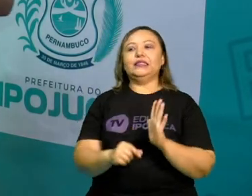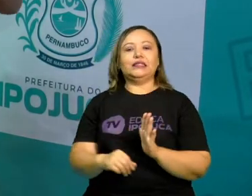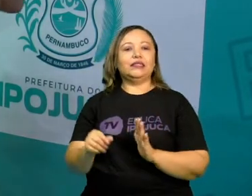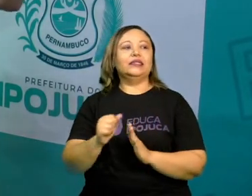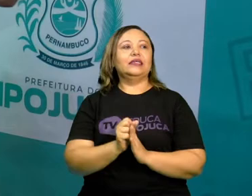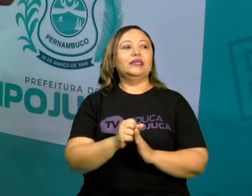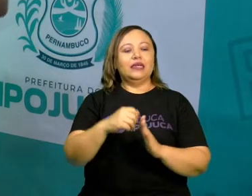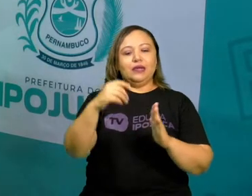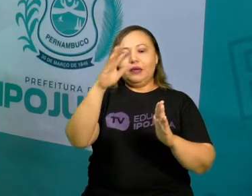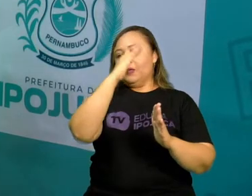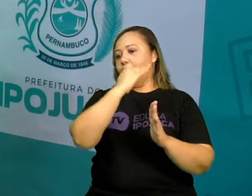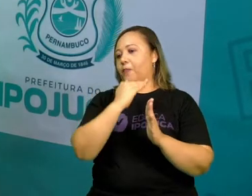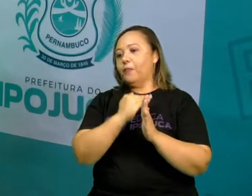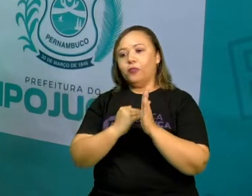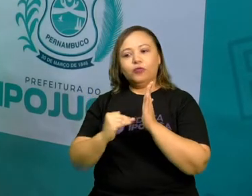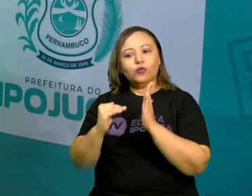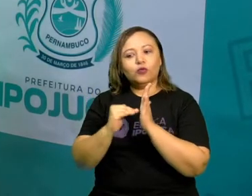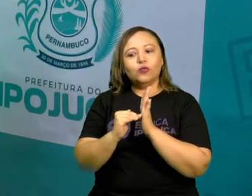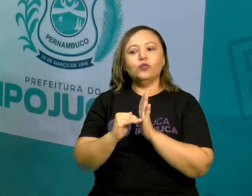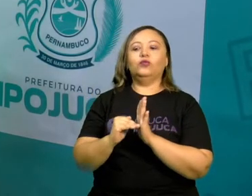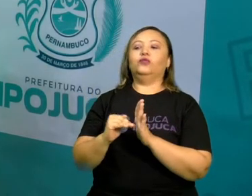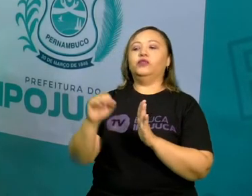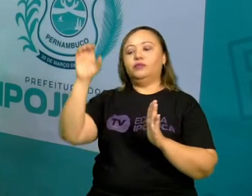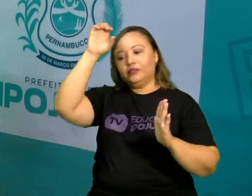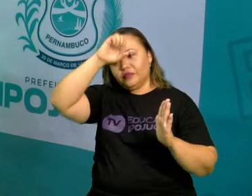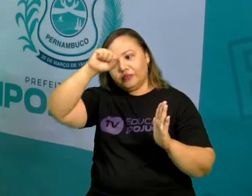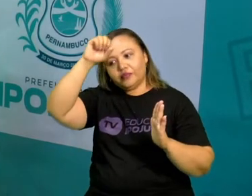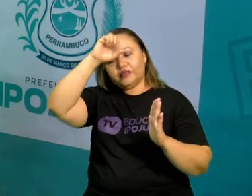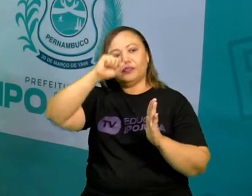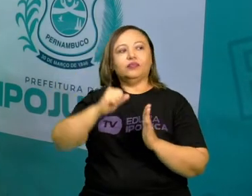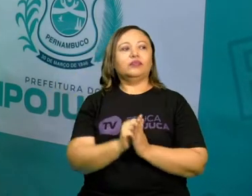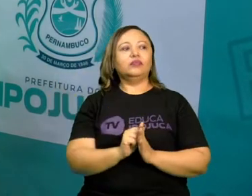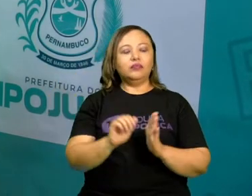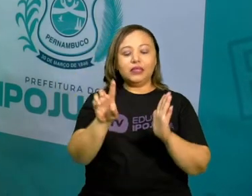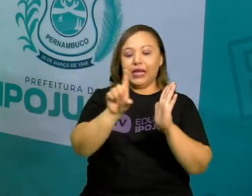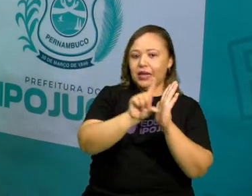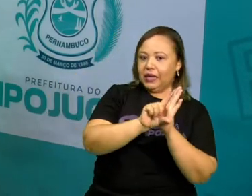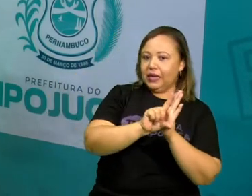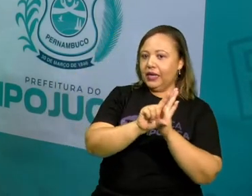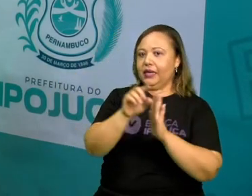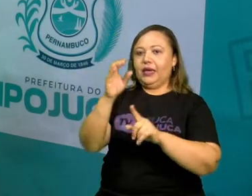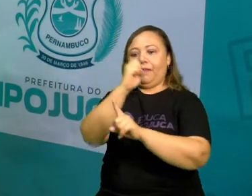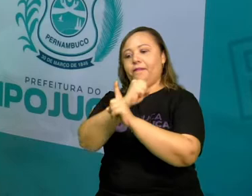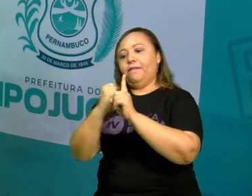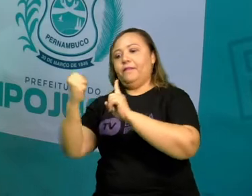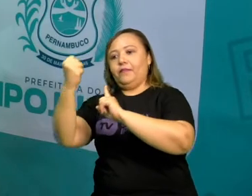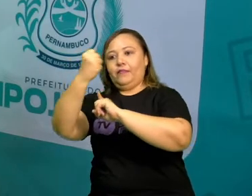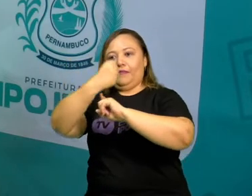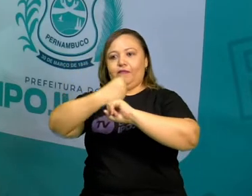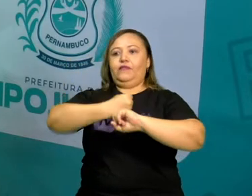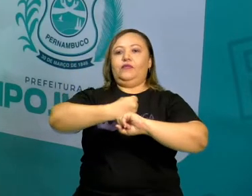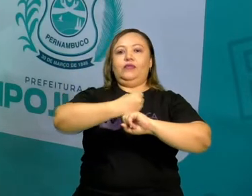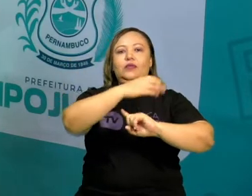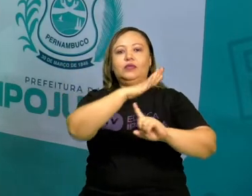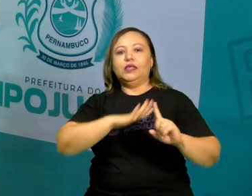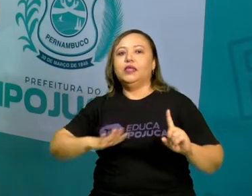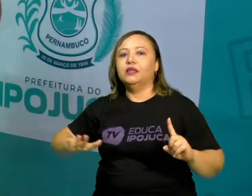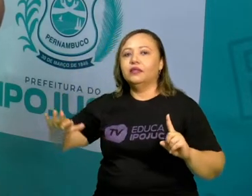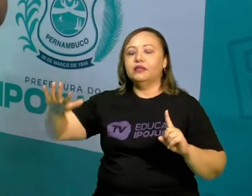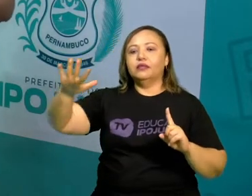que servem para todos. Não só para a família dele. Estão entendendo a diferença entre socialização primária e secundária?